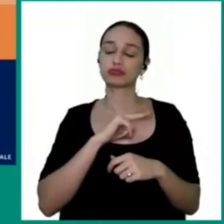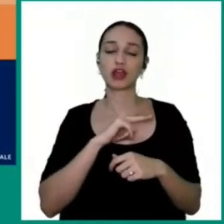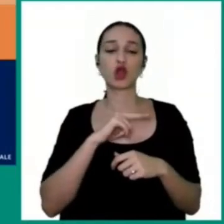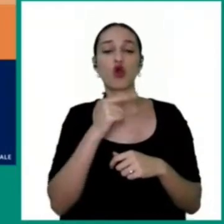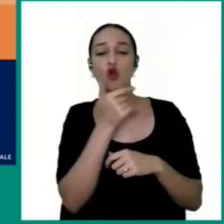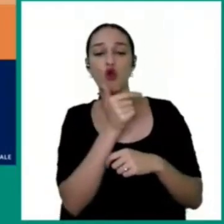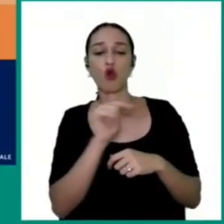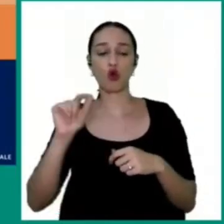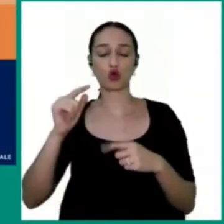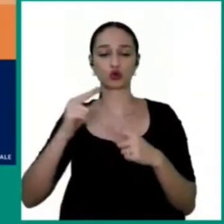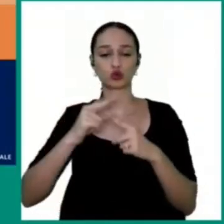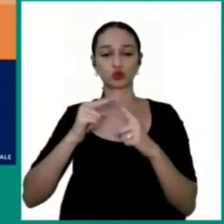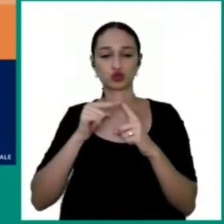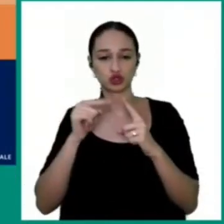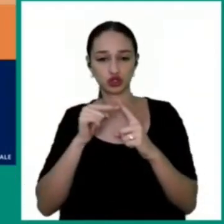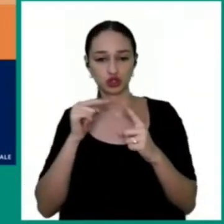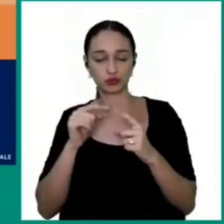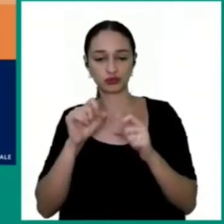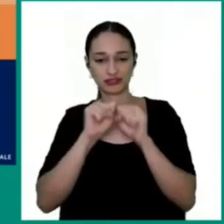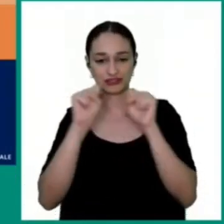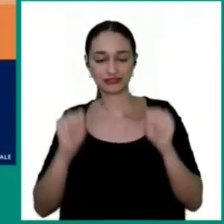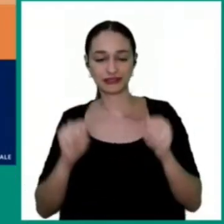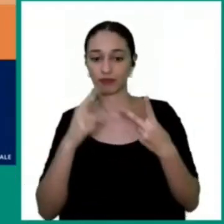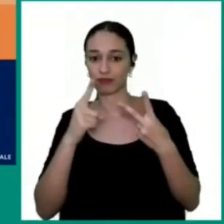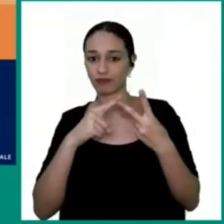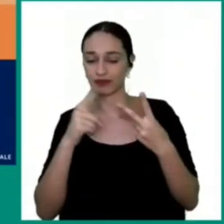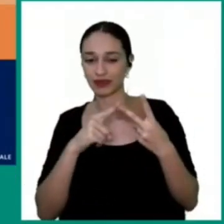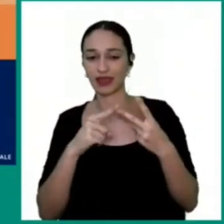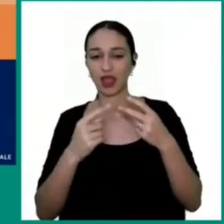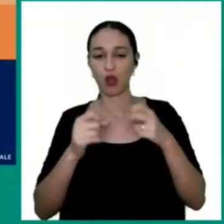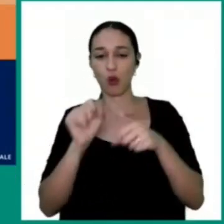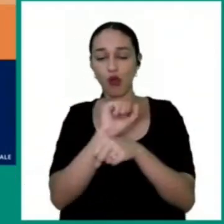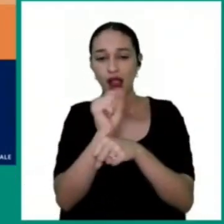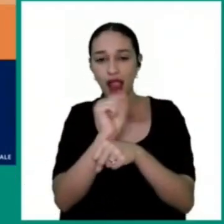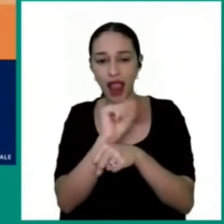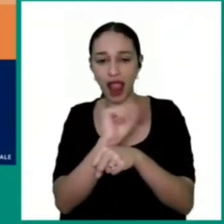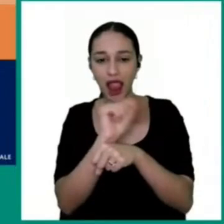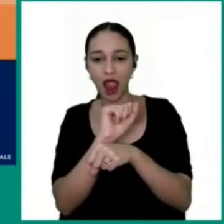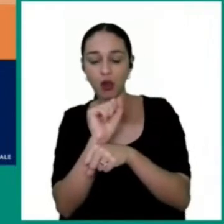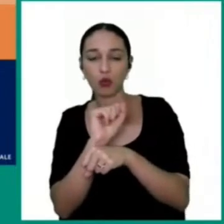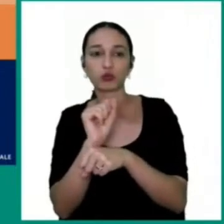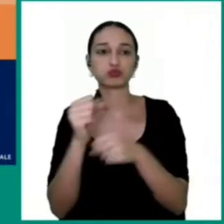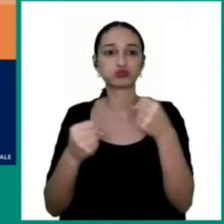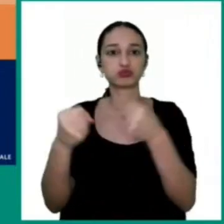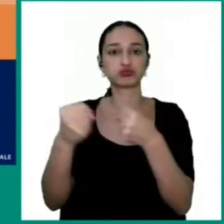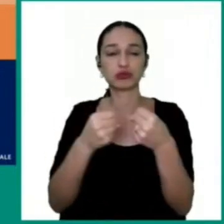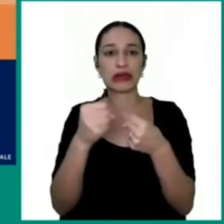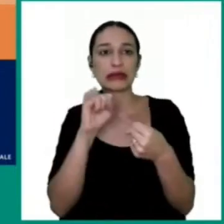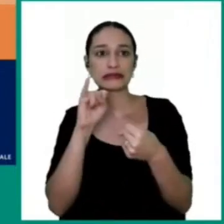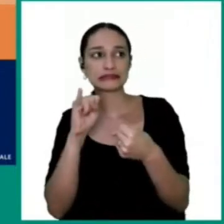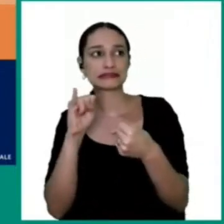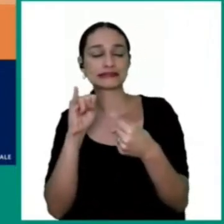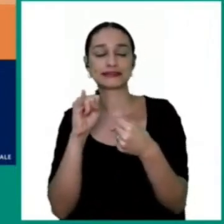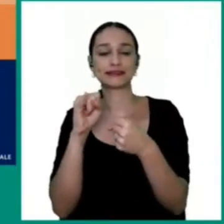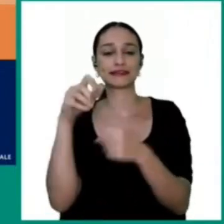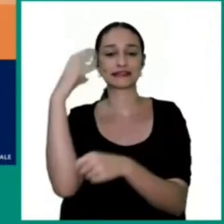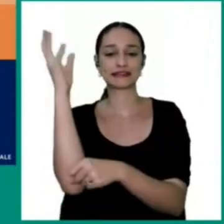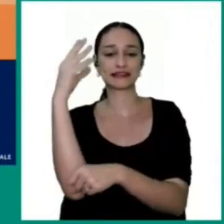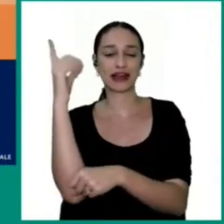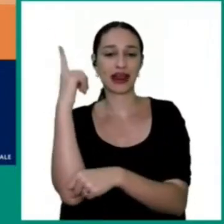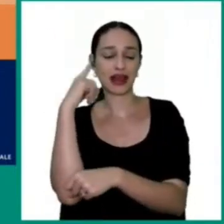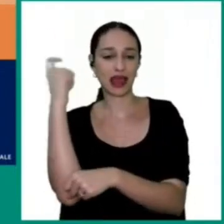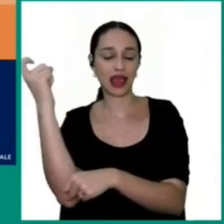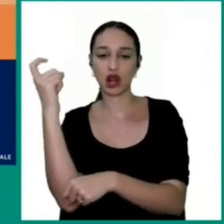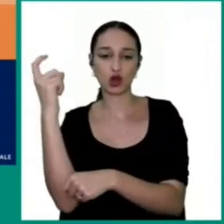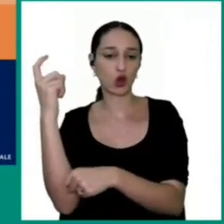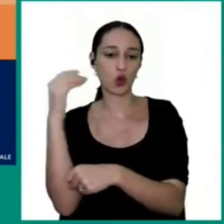de veículos. Então, tem veículos que ficam de prontidão para poder acionar, caso alguma sirene fale. E também a Vale